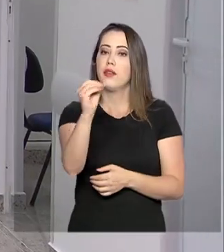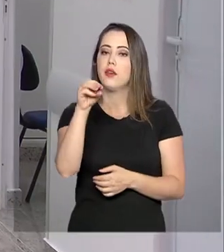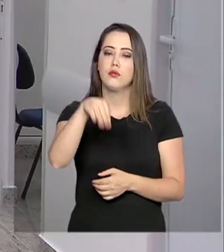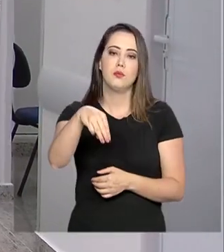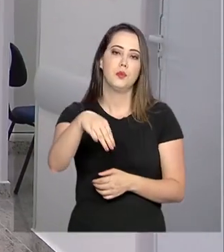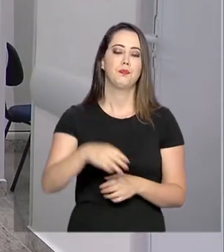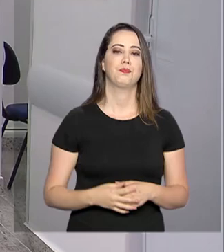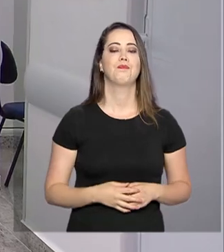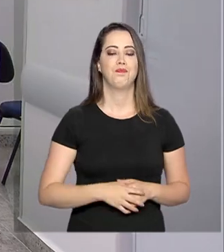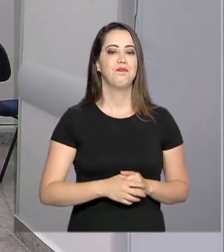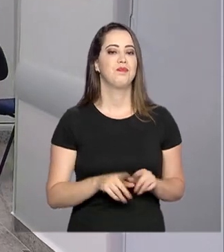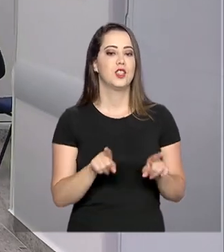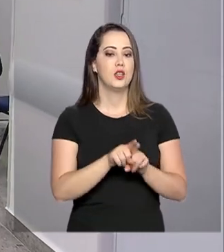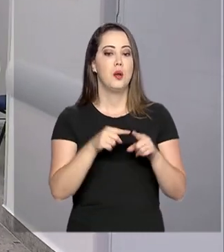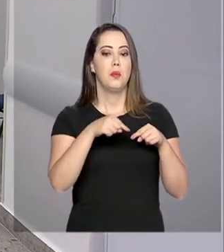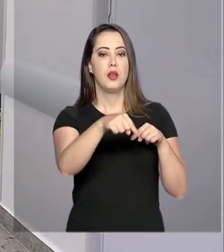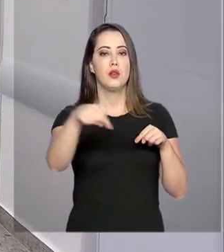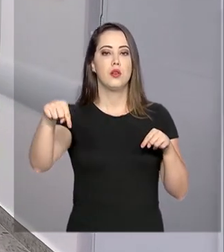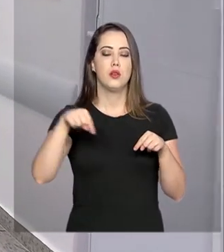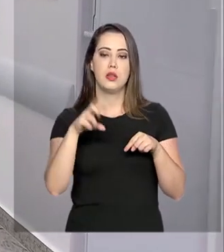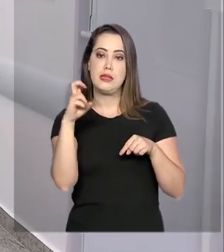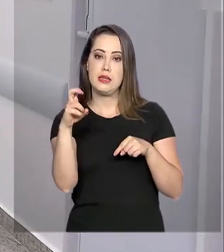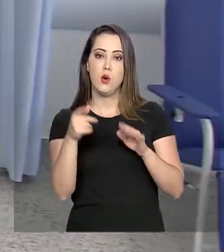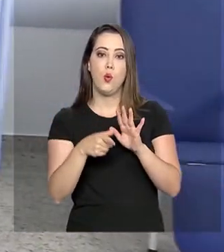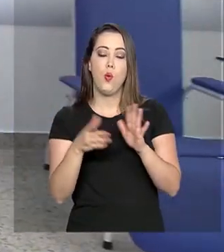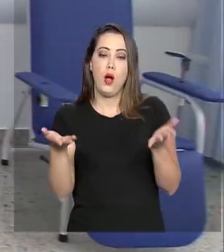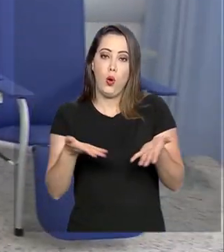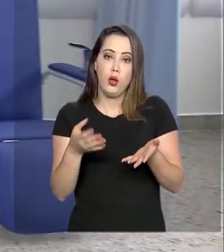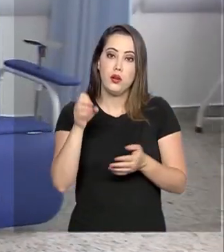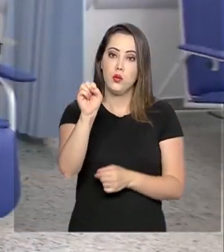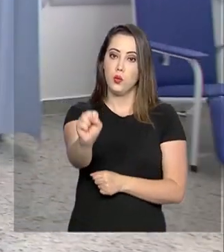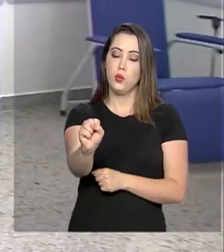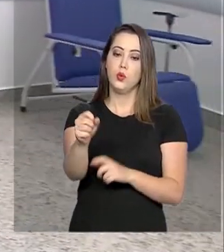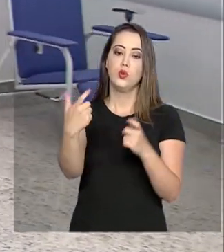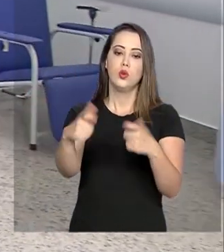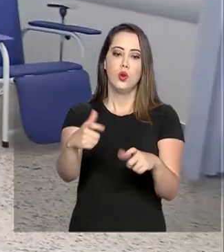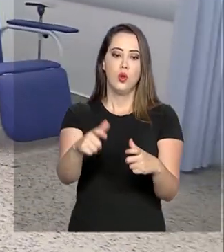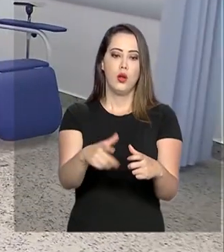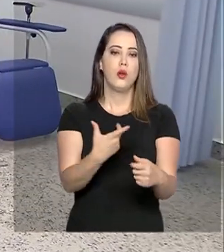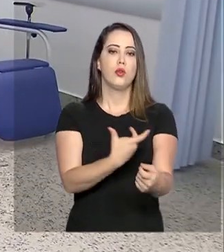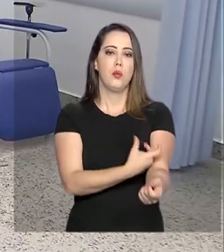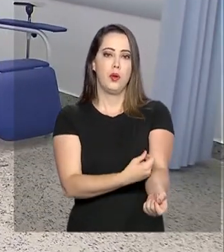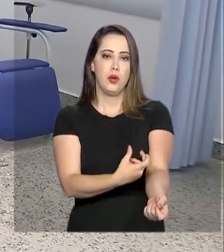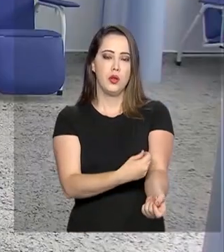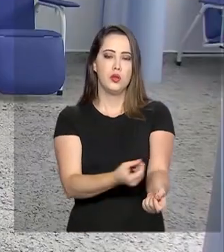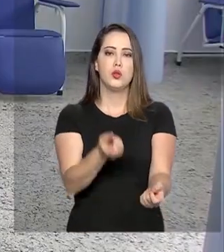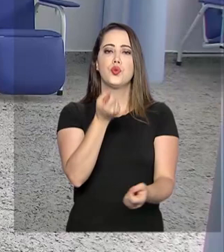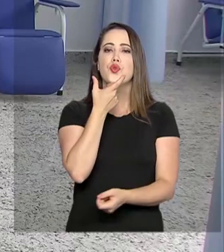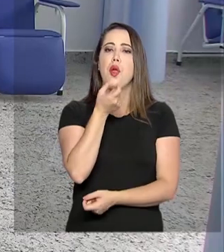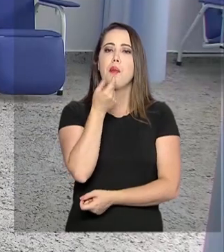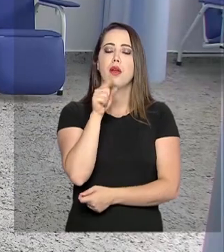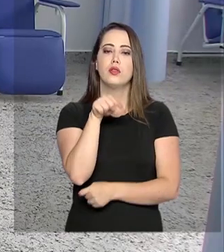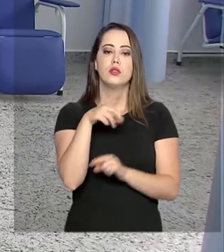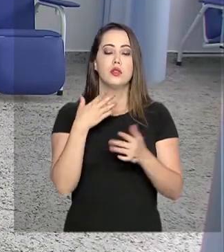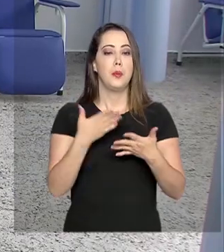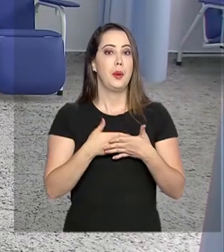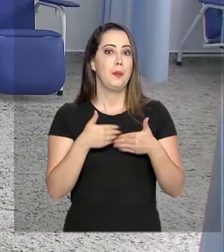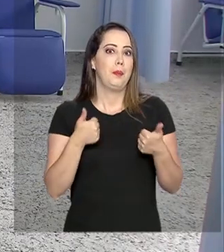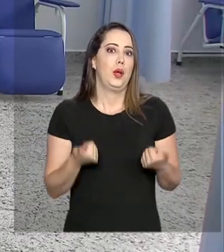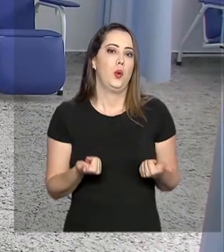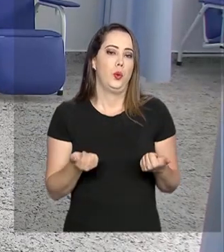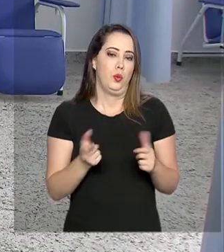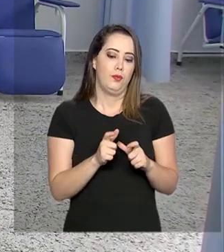Além disso, o número de consultórios aumenta de cinco para oito e as salas de coleta de exame e de medicação também tiveram a